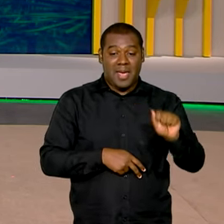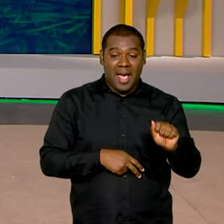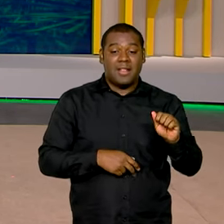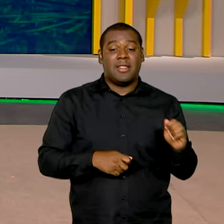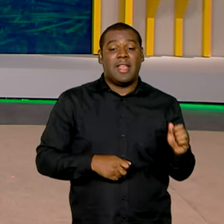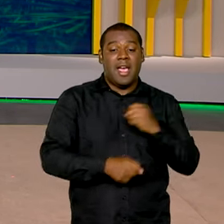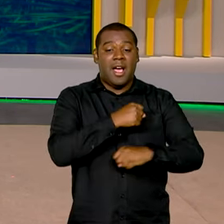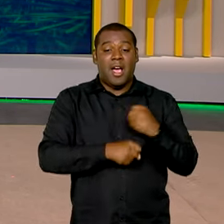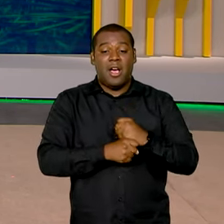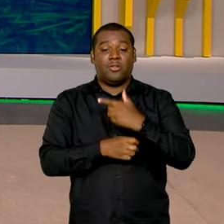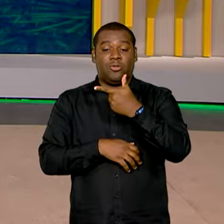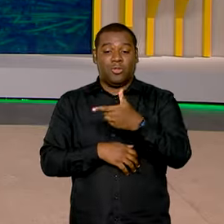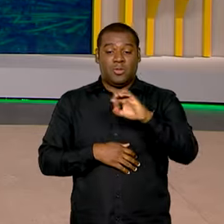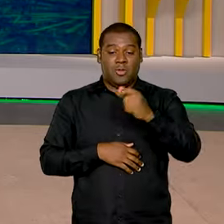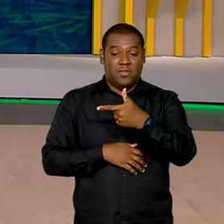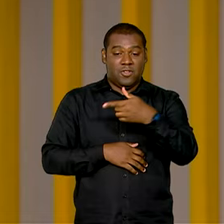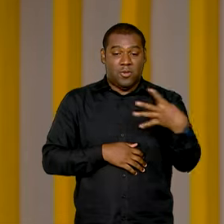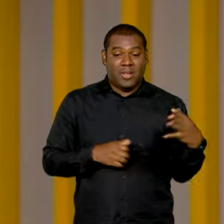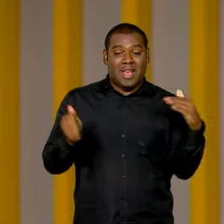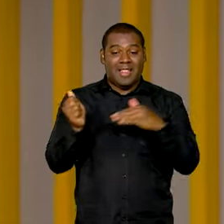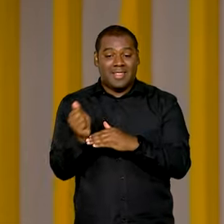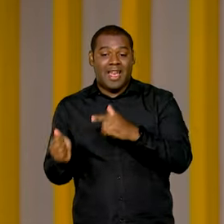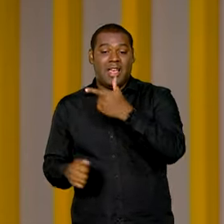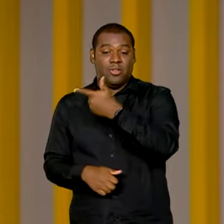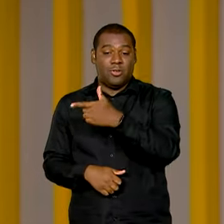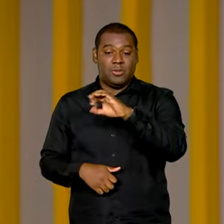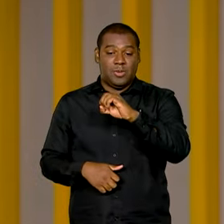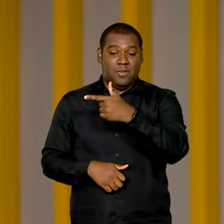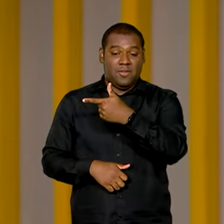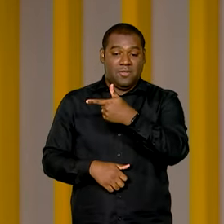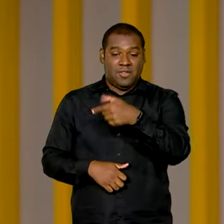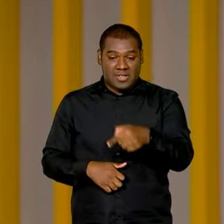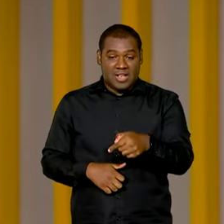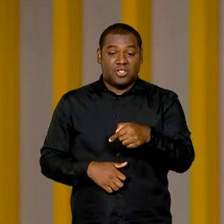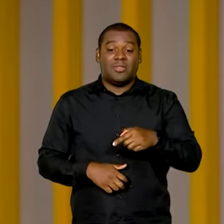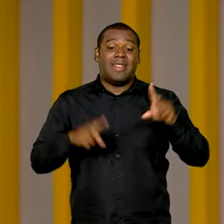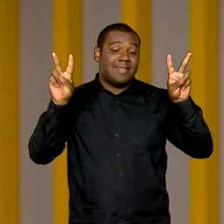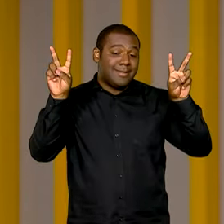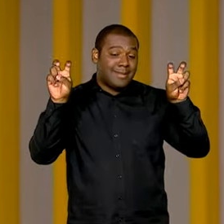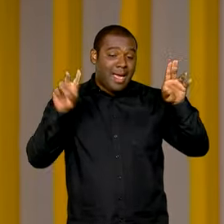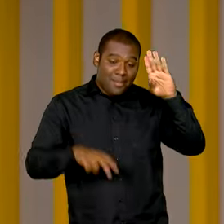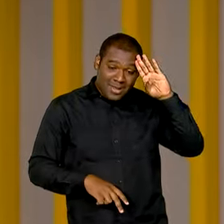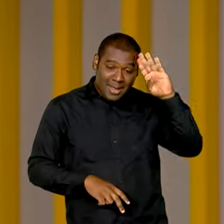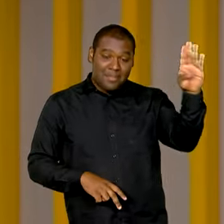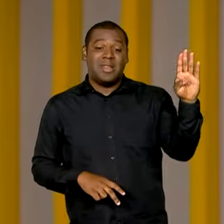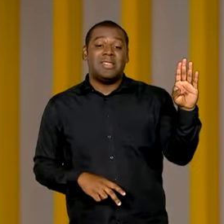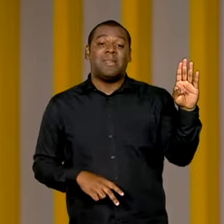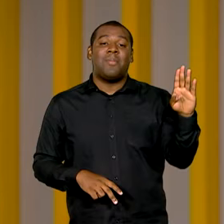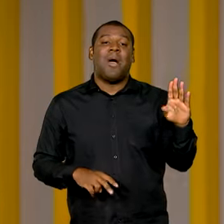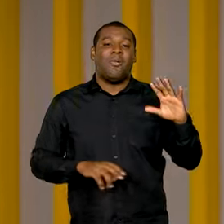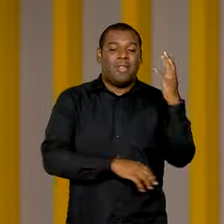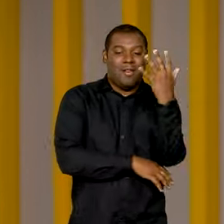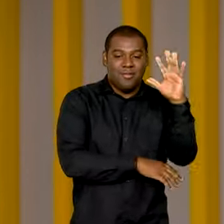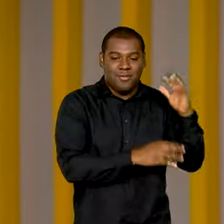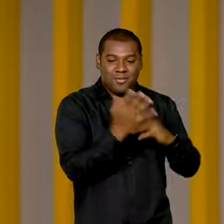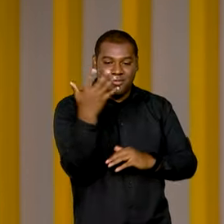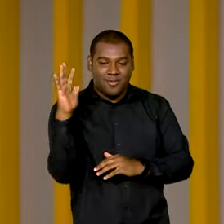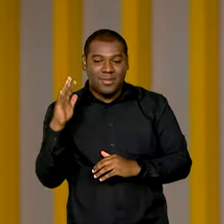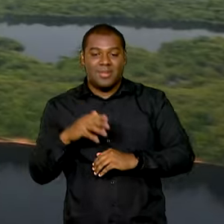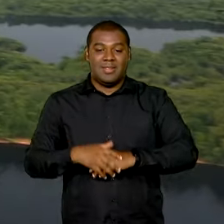tema em foco, o meio ambiente. Ele aparece em 50 dos 88 programas do PPA.